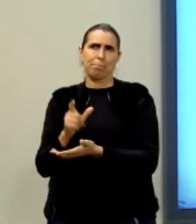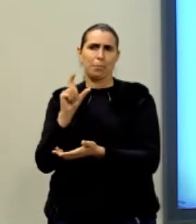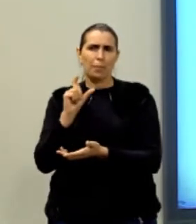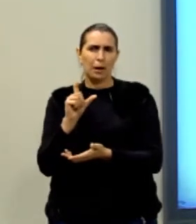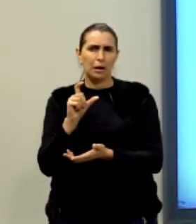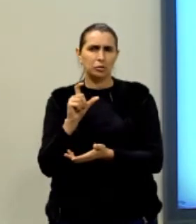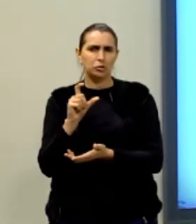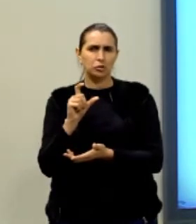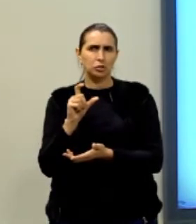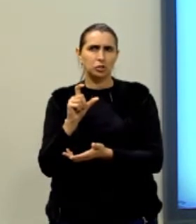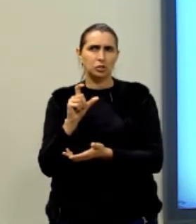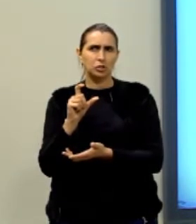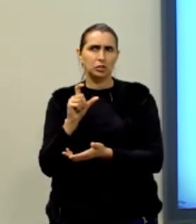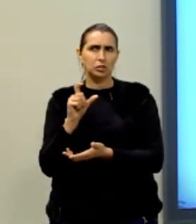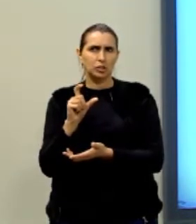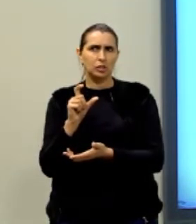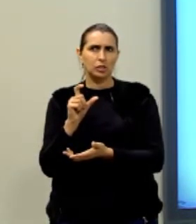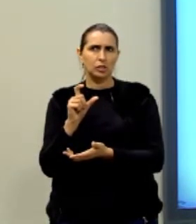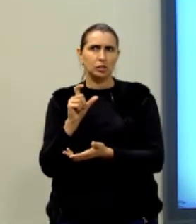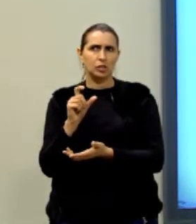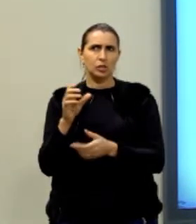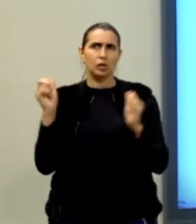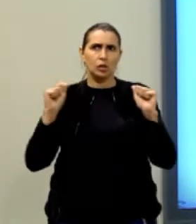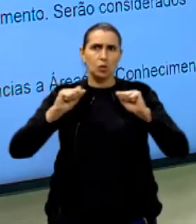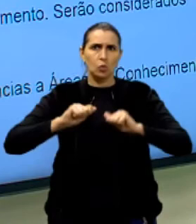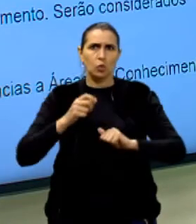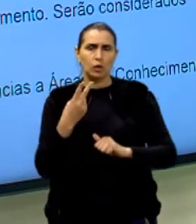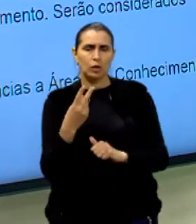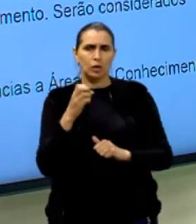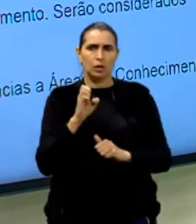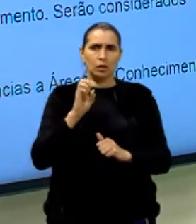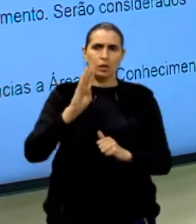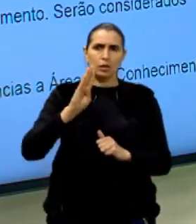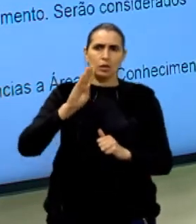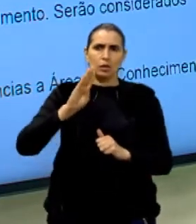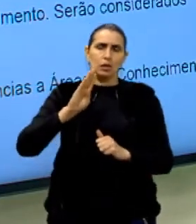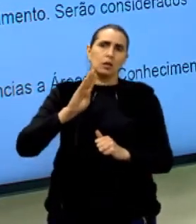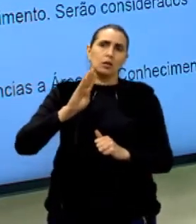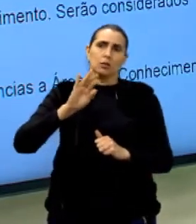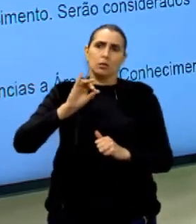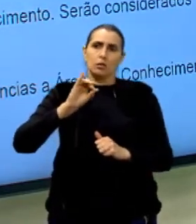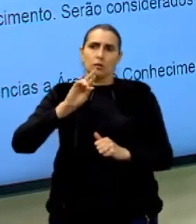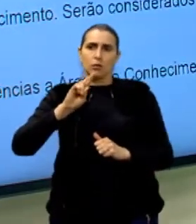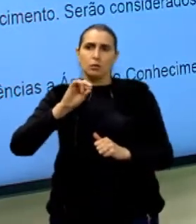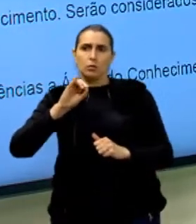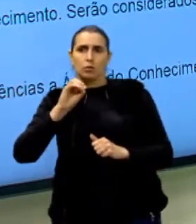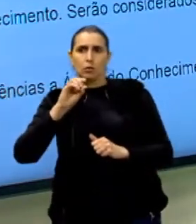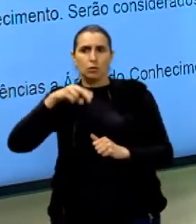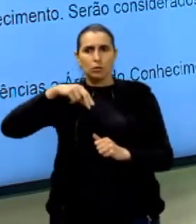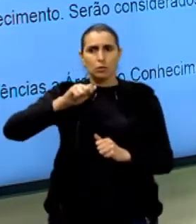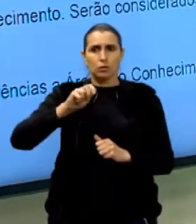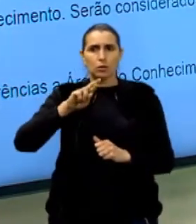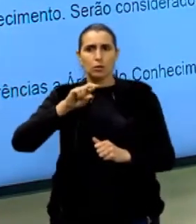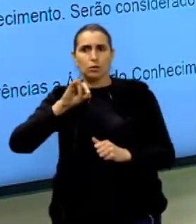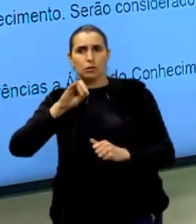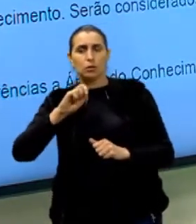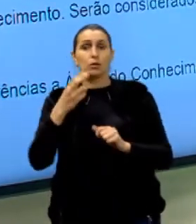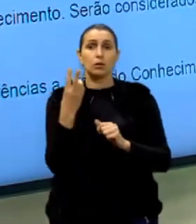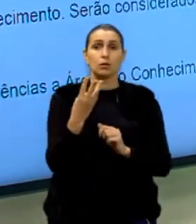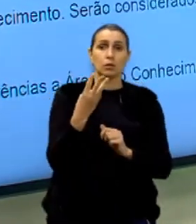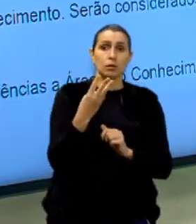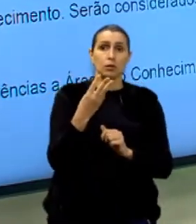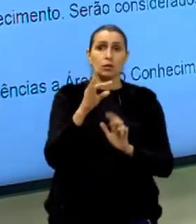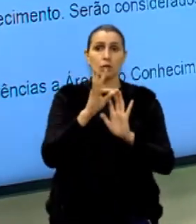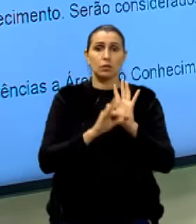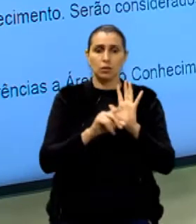embrionária, gente, que vai ter lá na competência dois? Parte embrionária é, por exemplo, tem três partes do texto de vocês, eu não tô